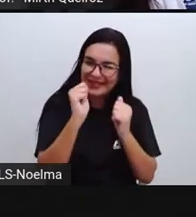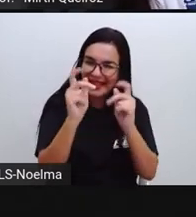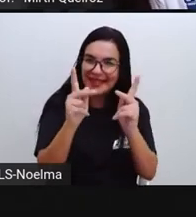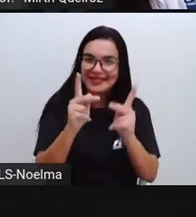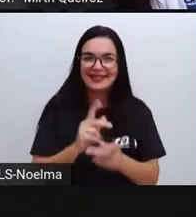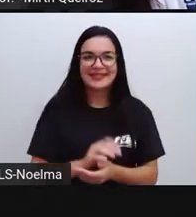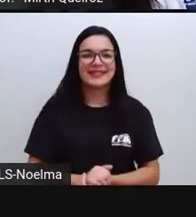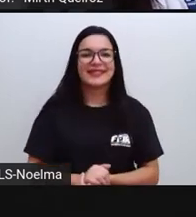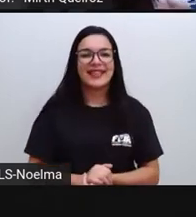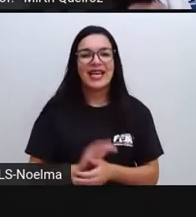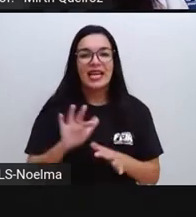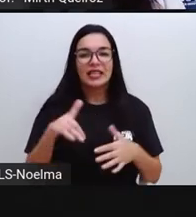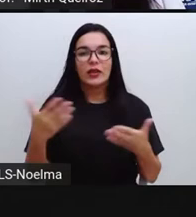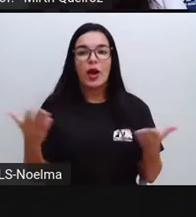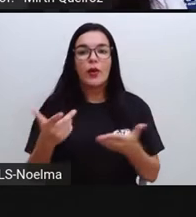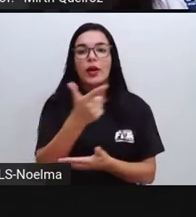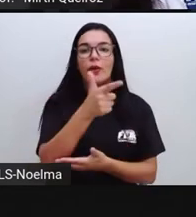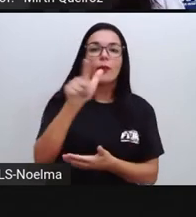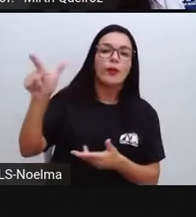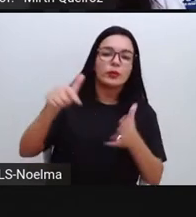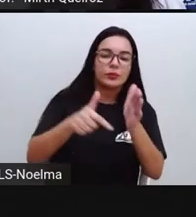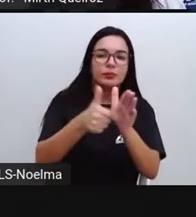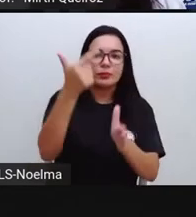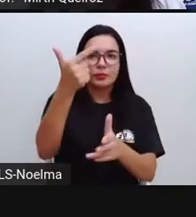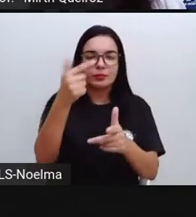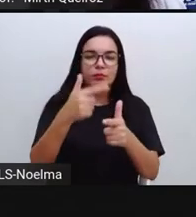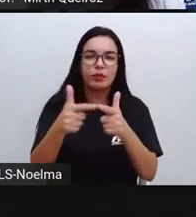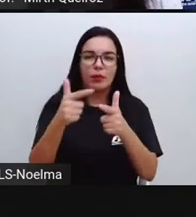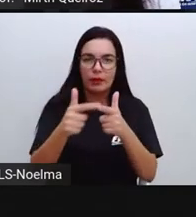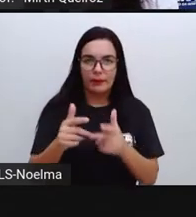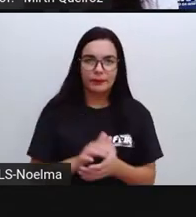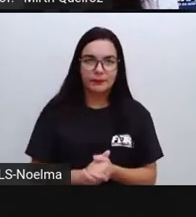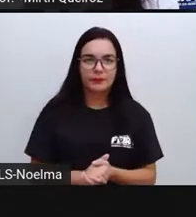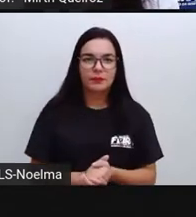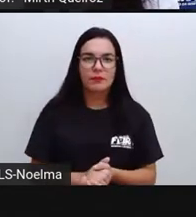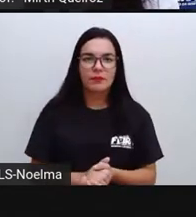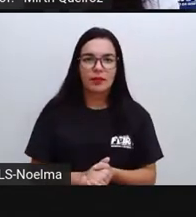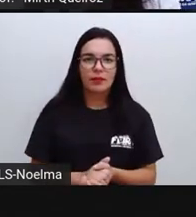certo? E assim a gente vai para o nosso segundo problema.